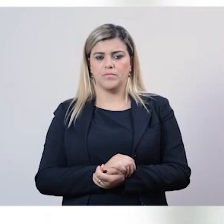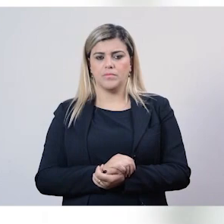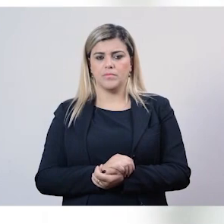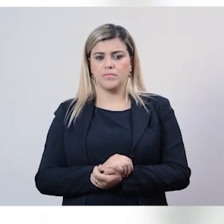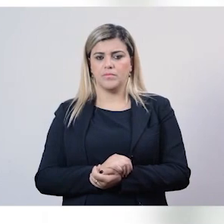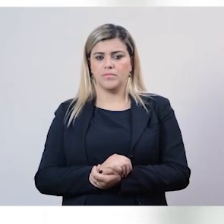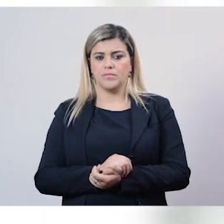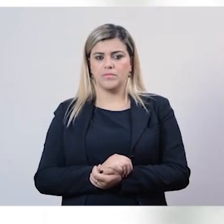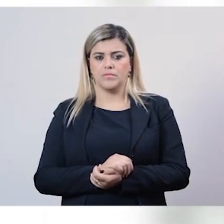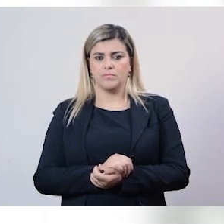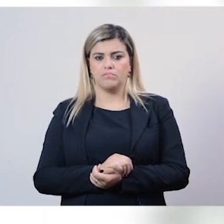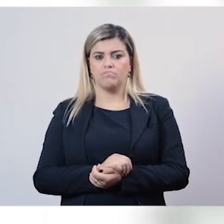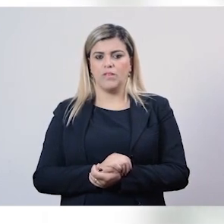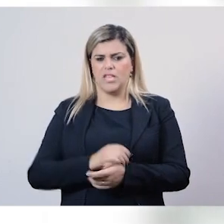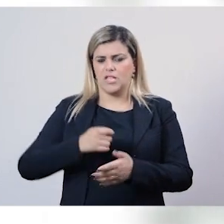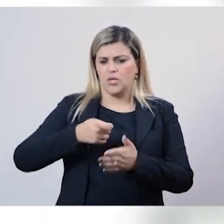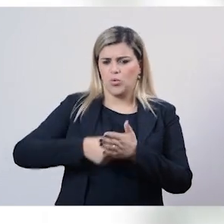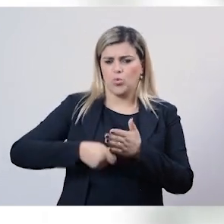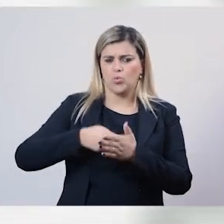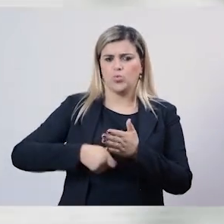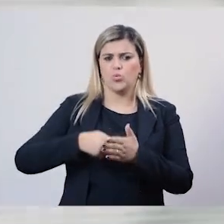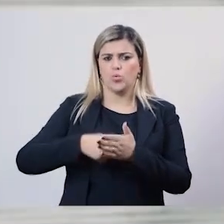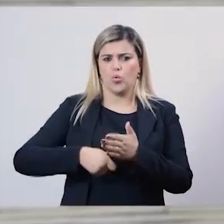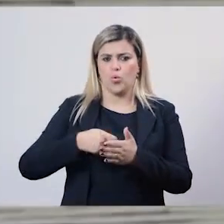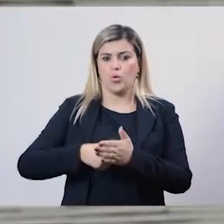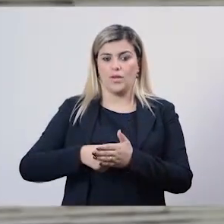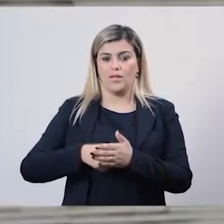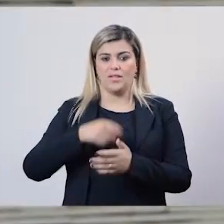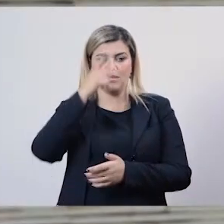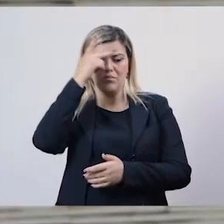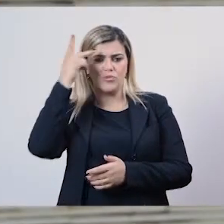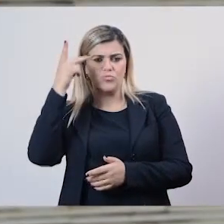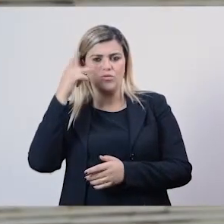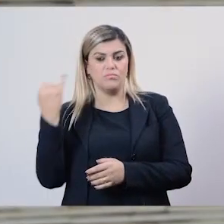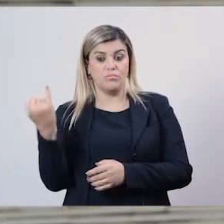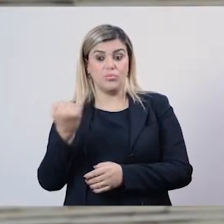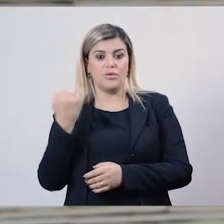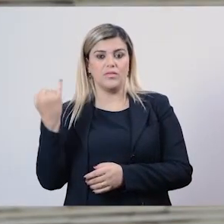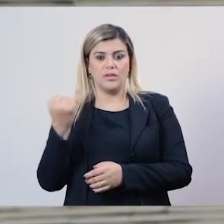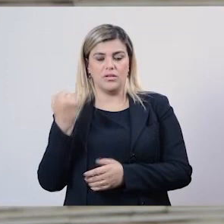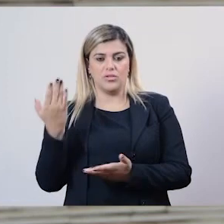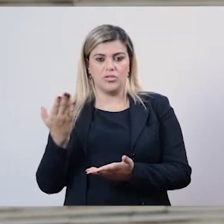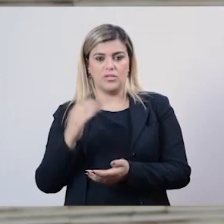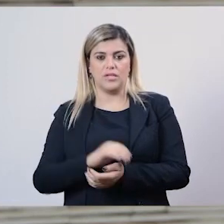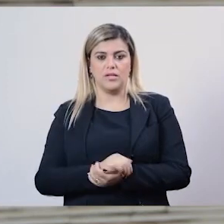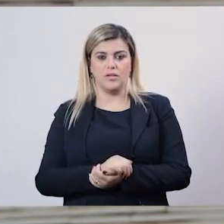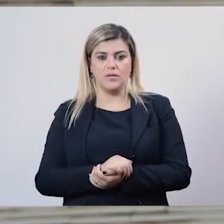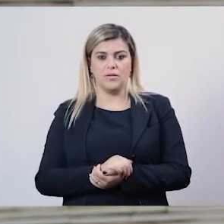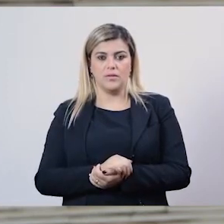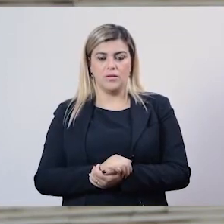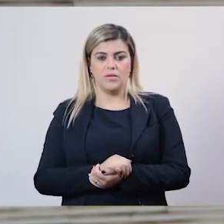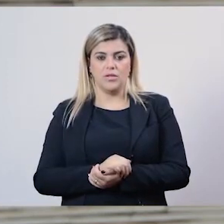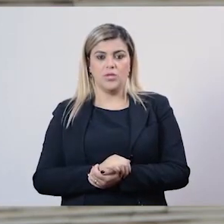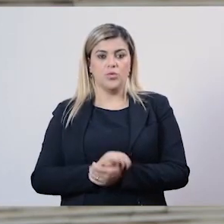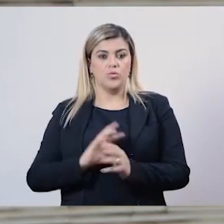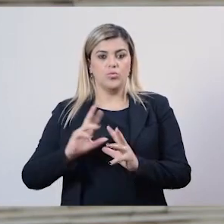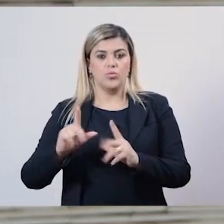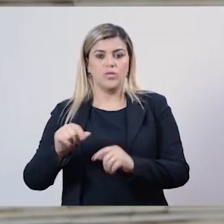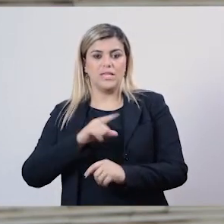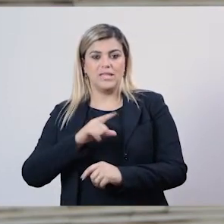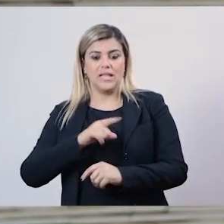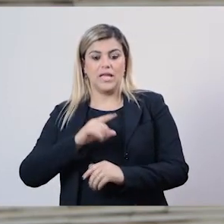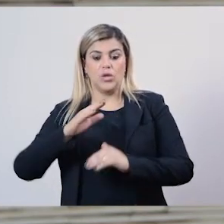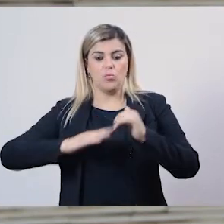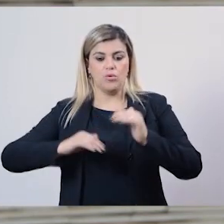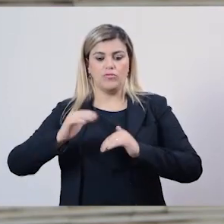Este guerreiro, este visionário, na verdade, tudo que se tem de bom nessa profissão, a